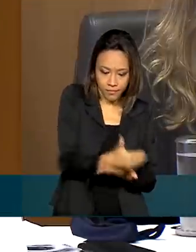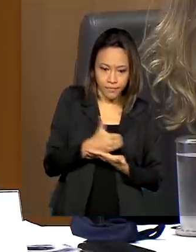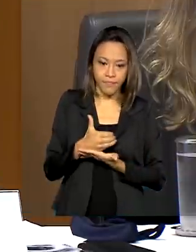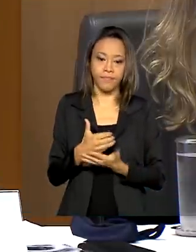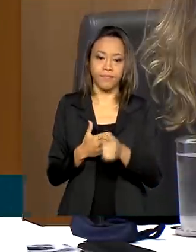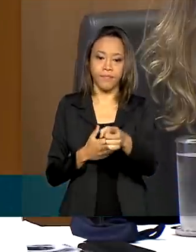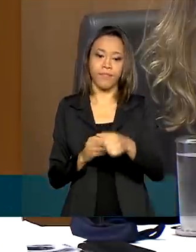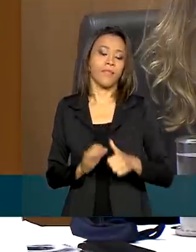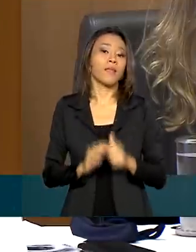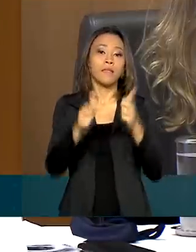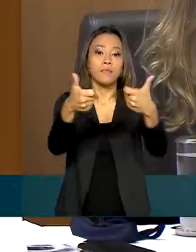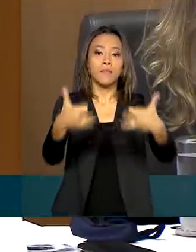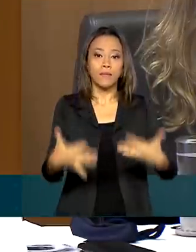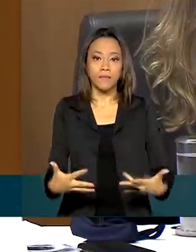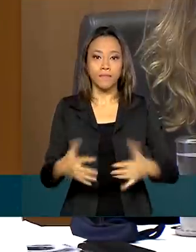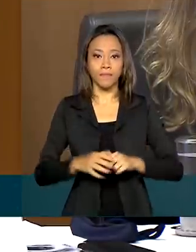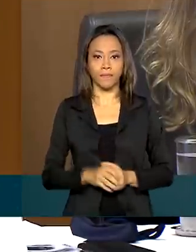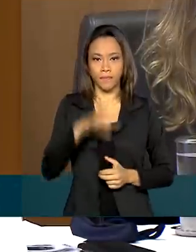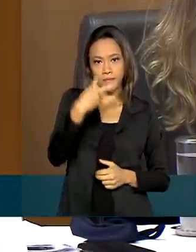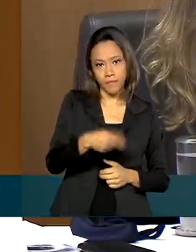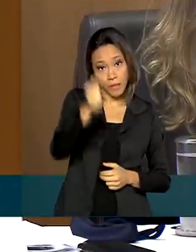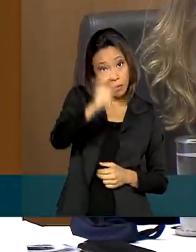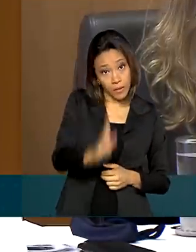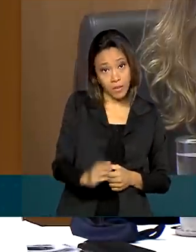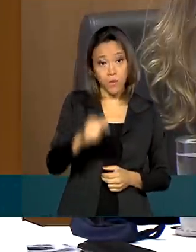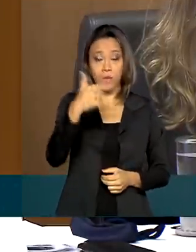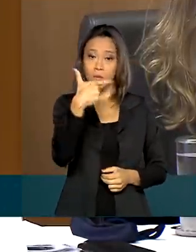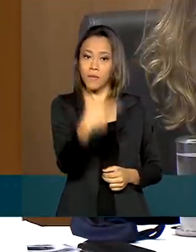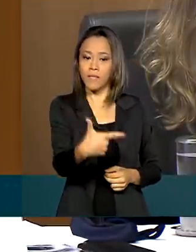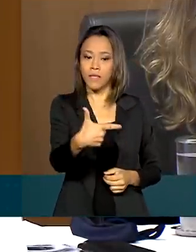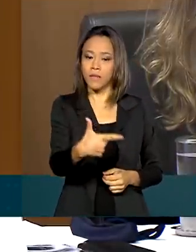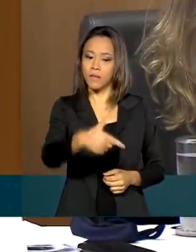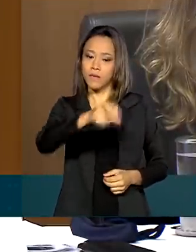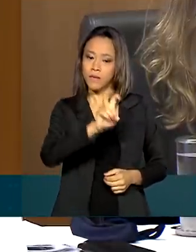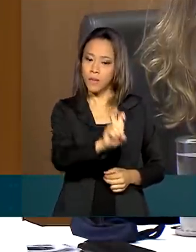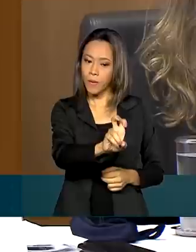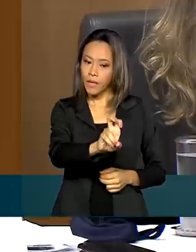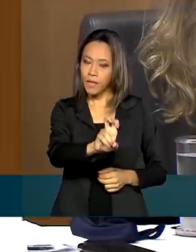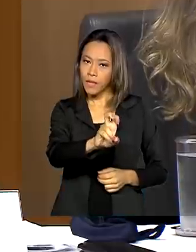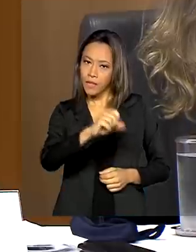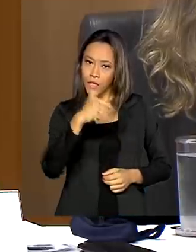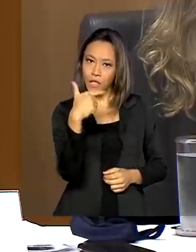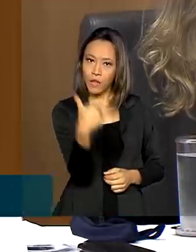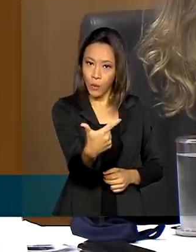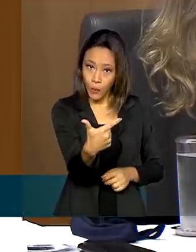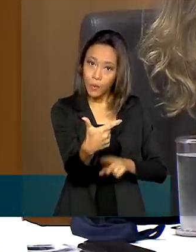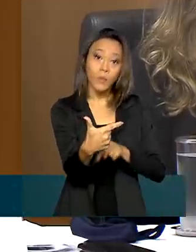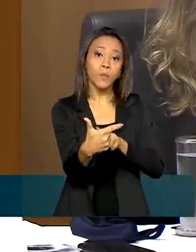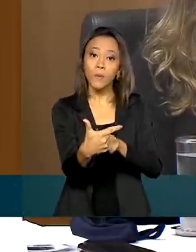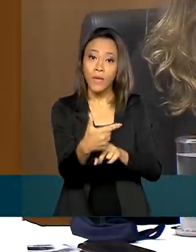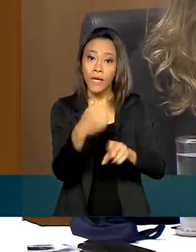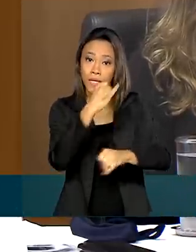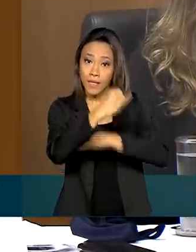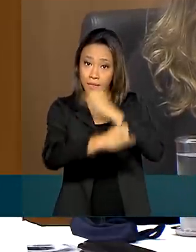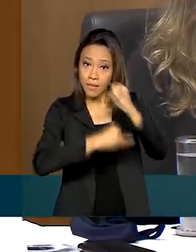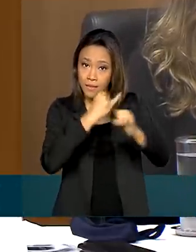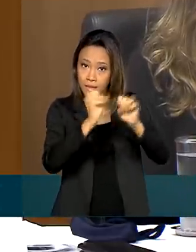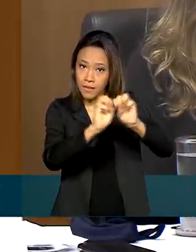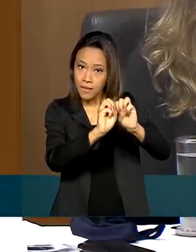no Brasil 252 sites e 65